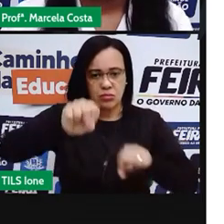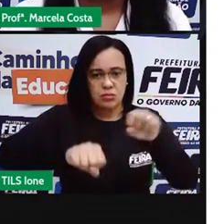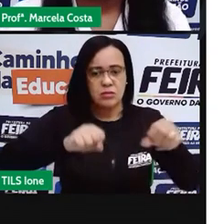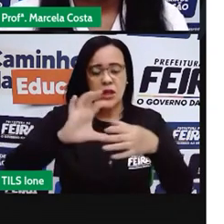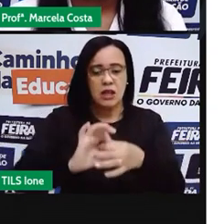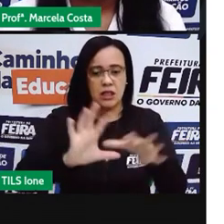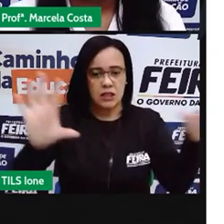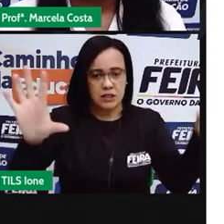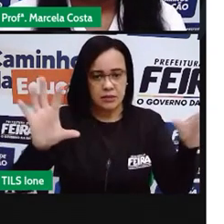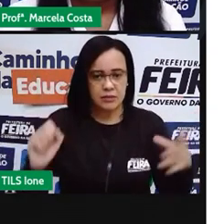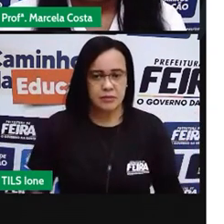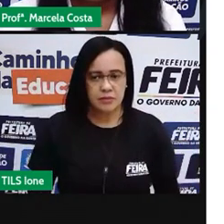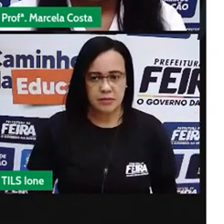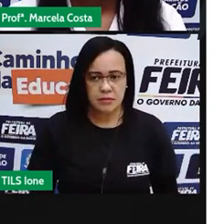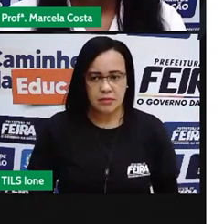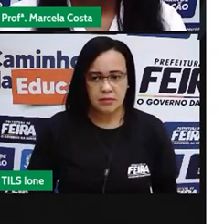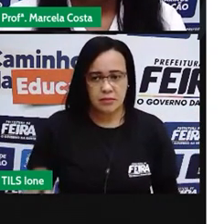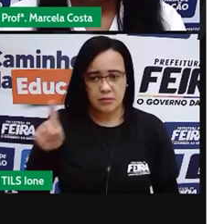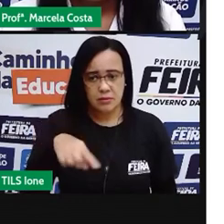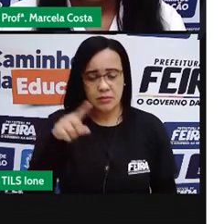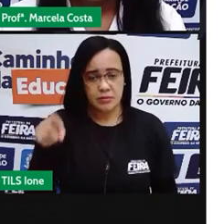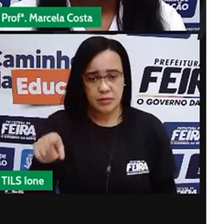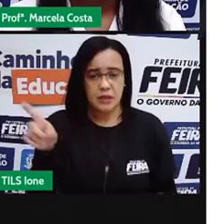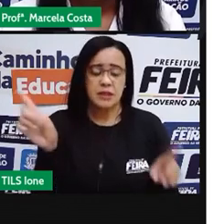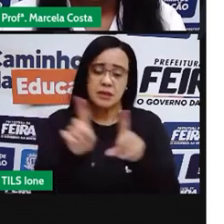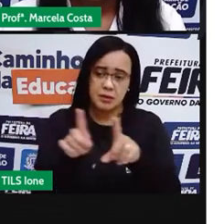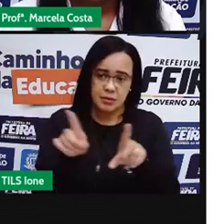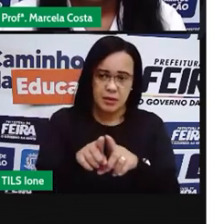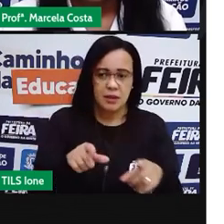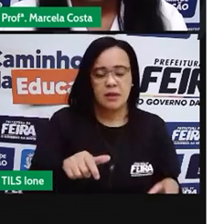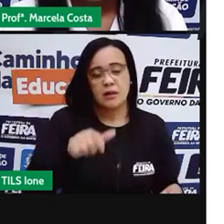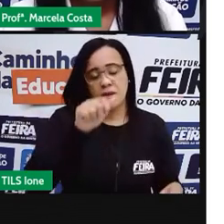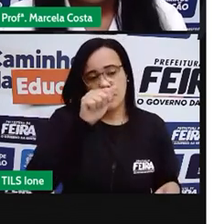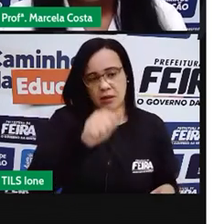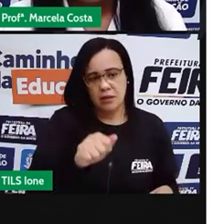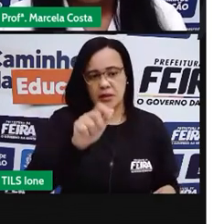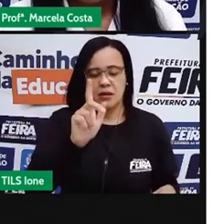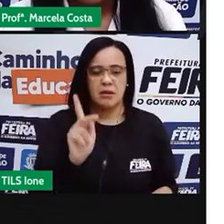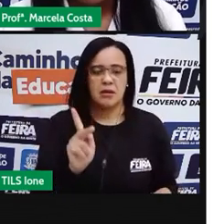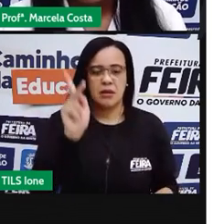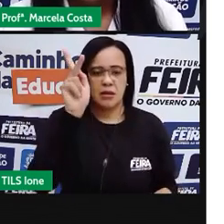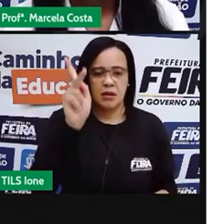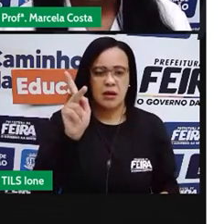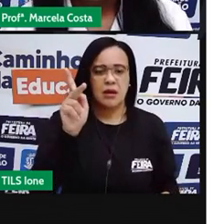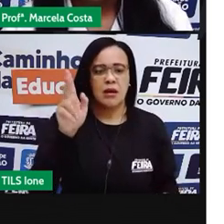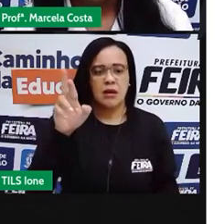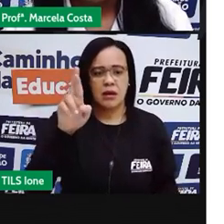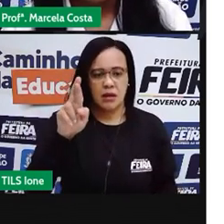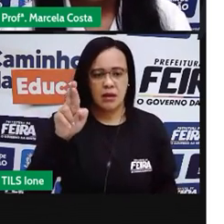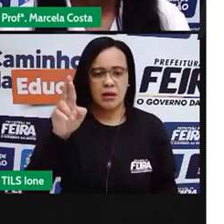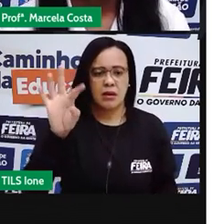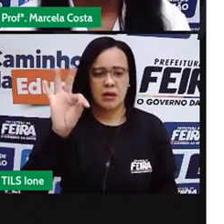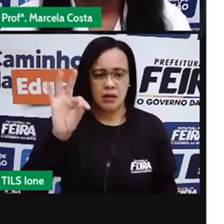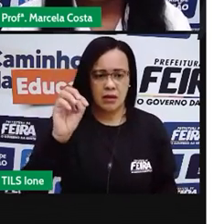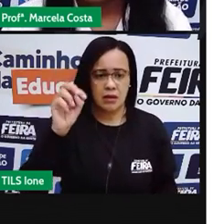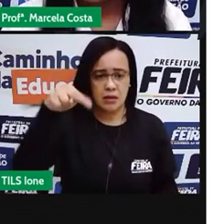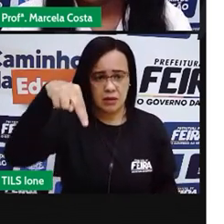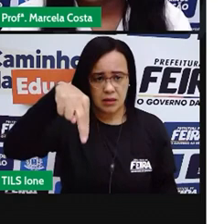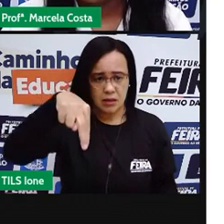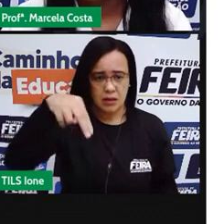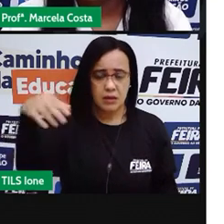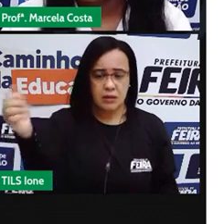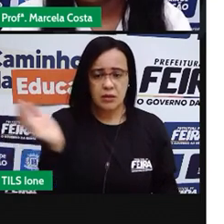E essa é a Avenida Aitocena, que é um prolongamento de uma outra Avenida aqui do